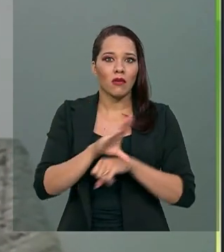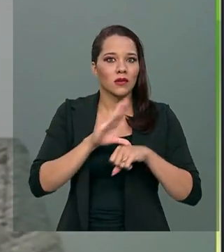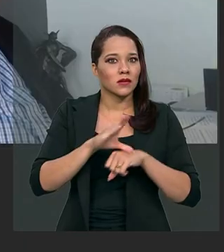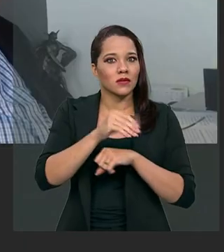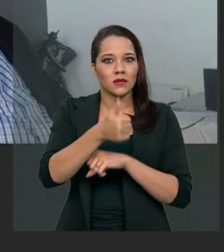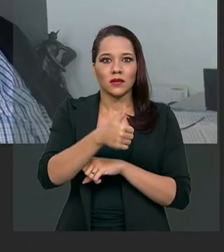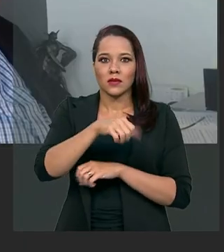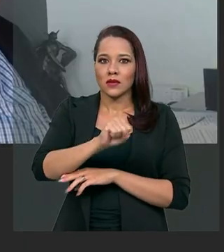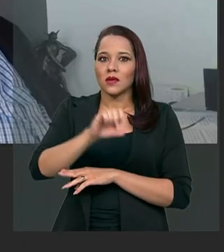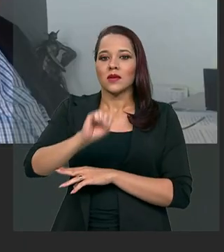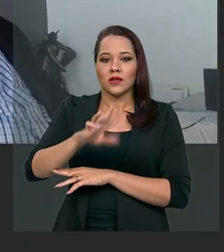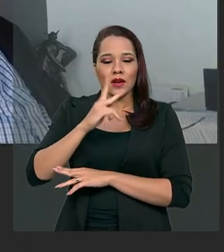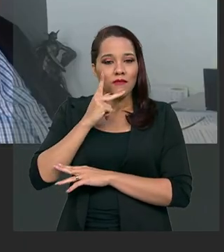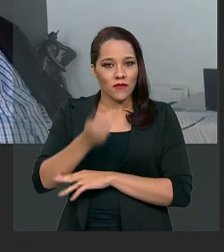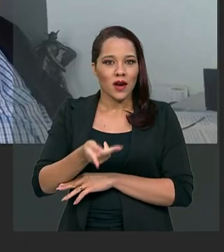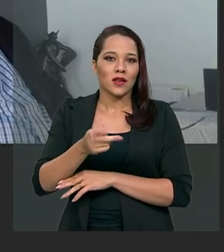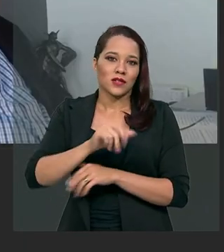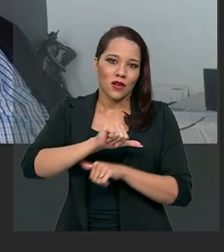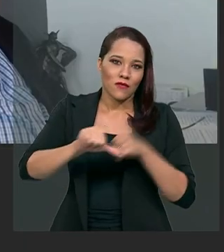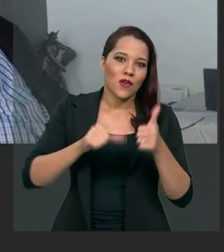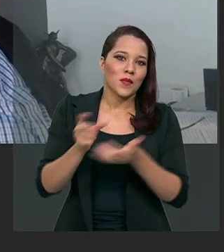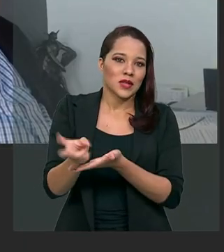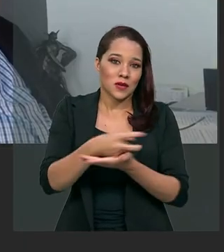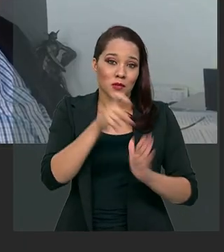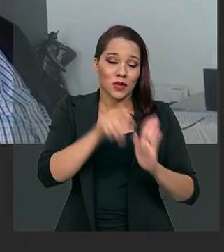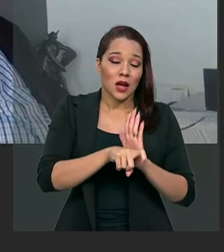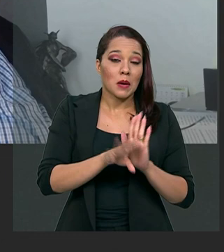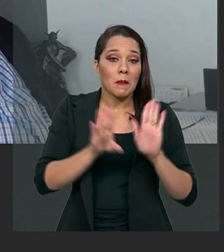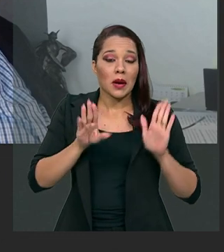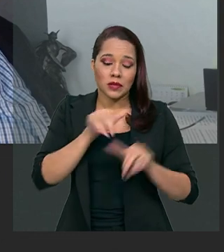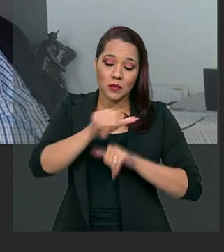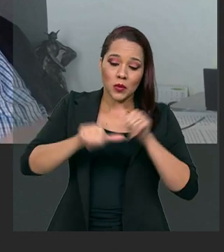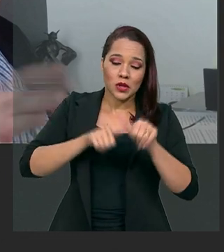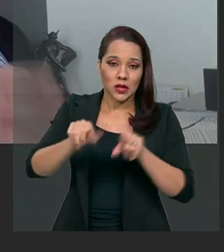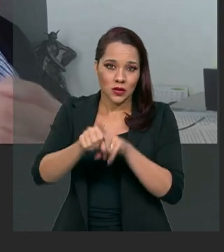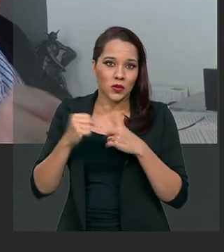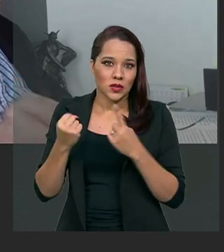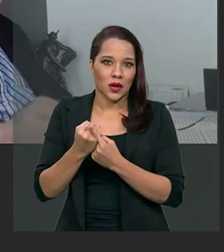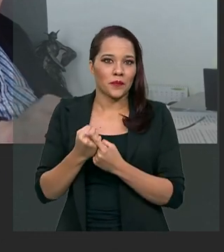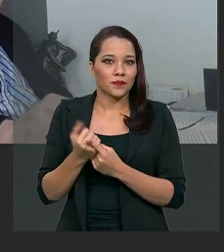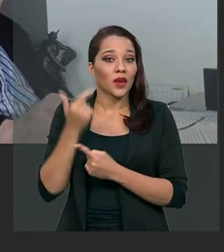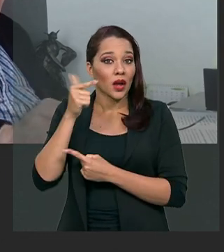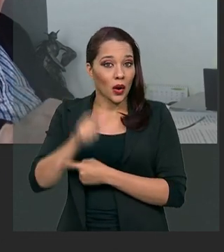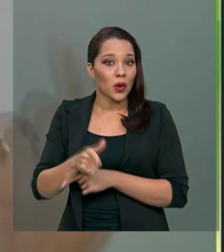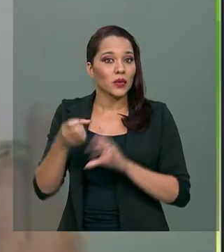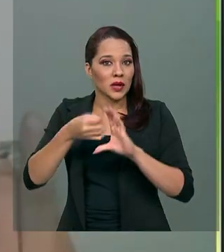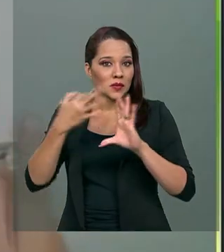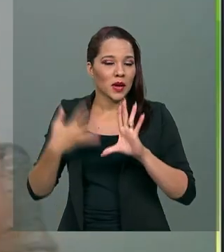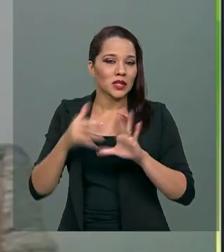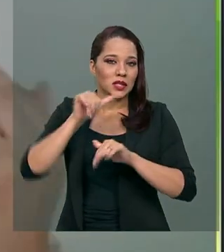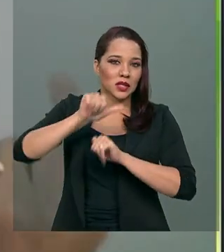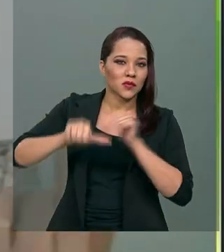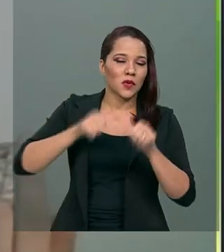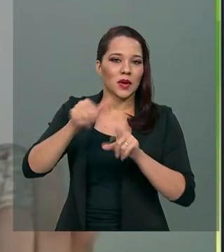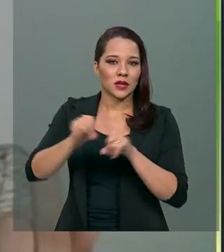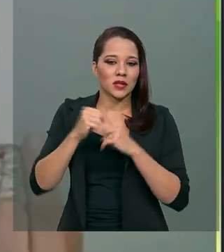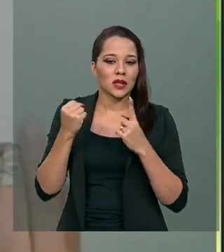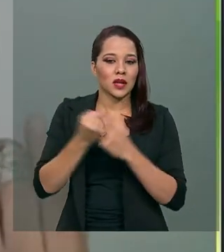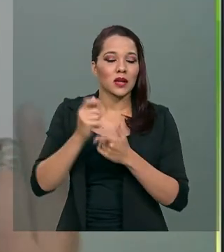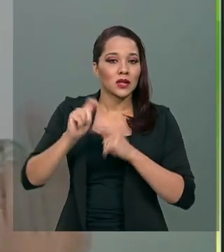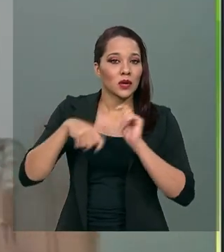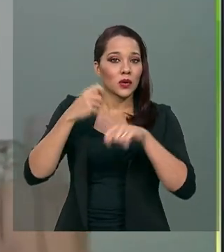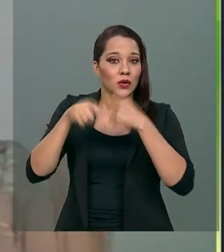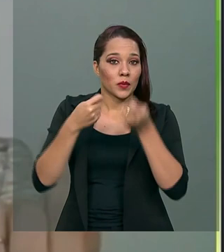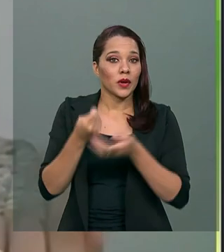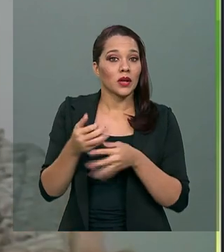88. Por conta da mudança social, e aí é um outro aspecto, que é um aspecto de transformação da sociedade ou da economia,